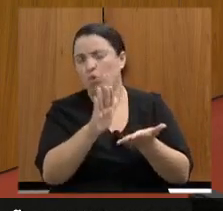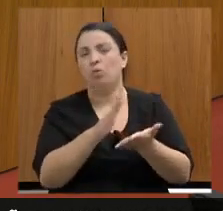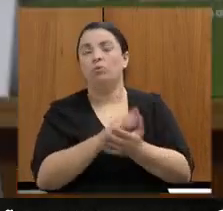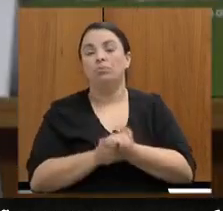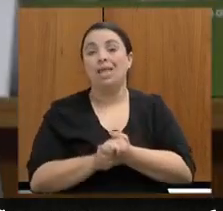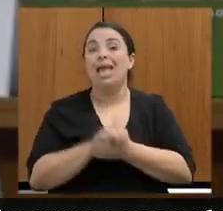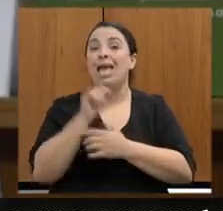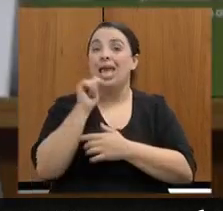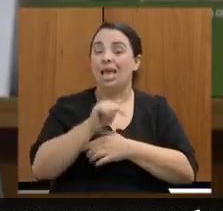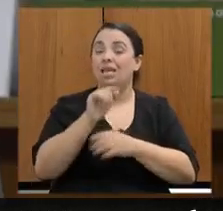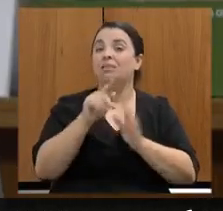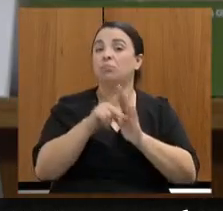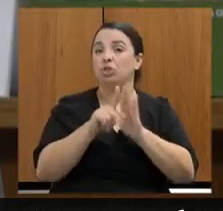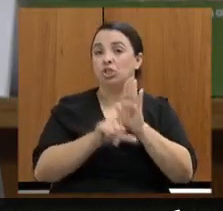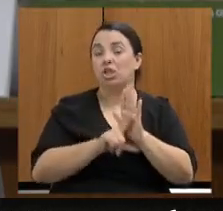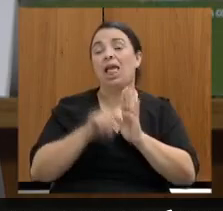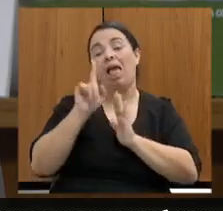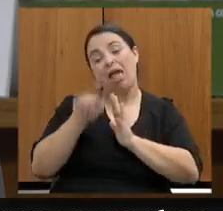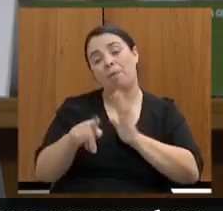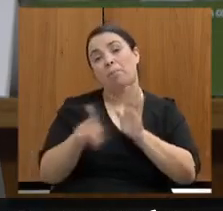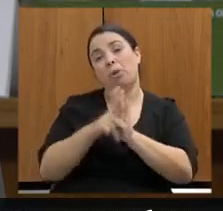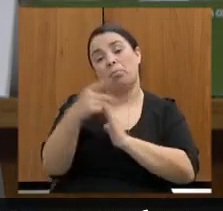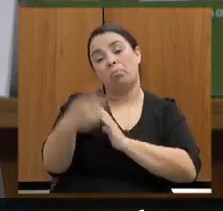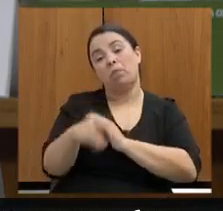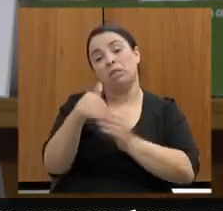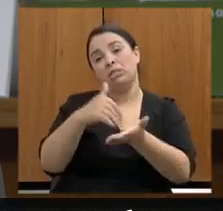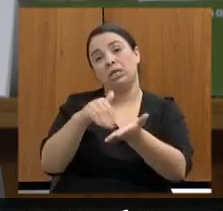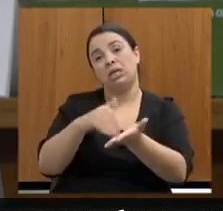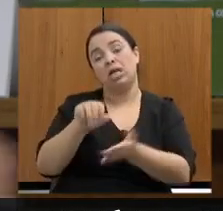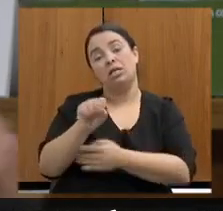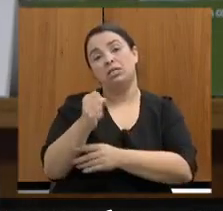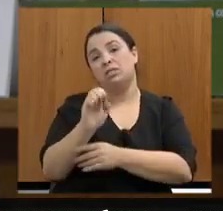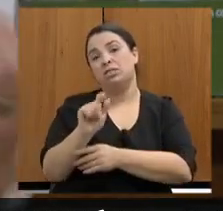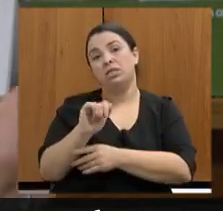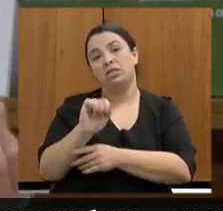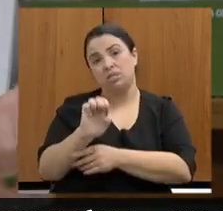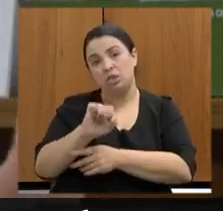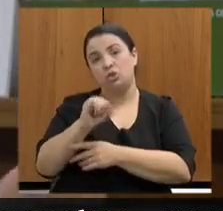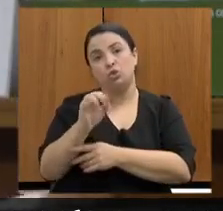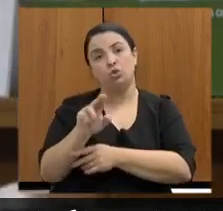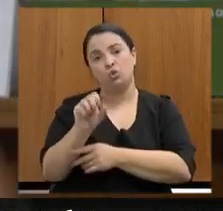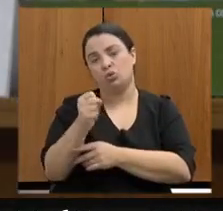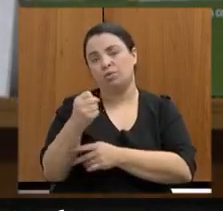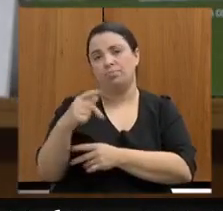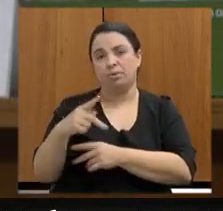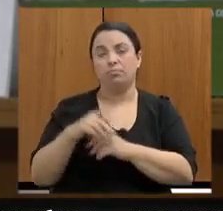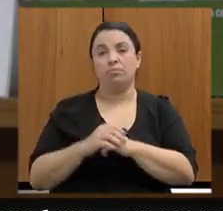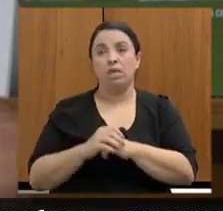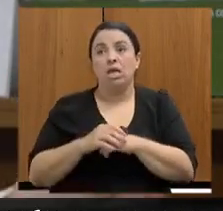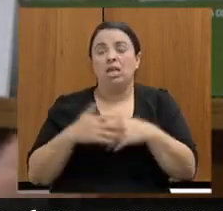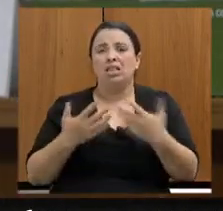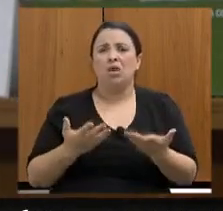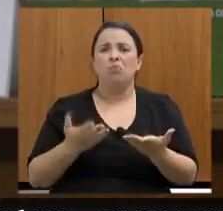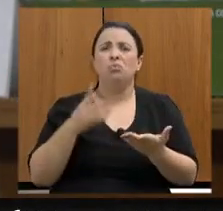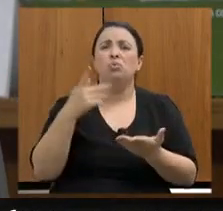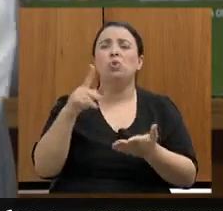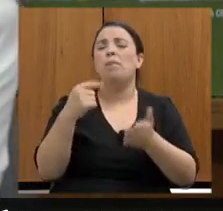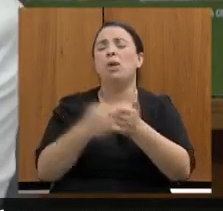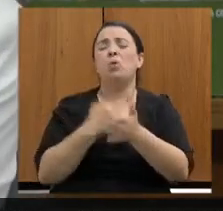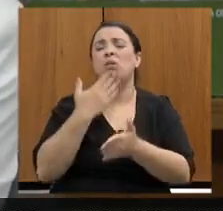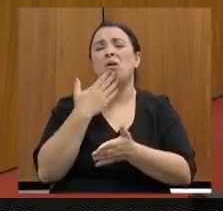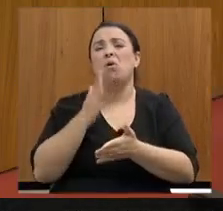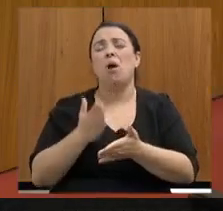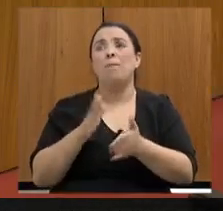respeito à Secretaria SEJUSP. Eu preciso entender um pouco melhor a pergunta da senhora, e aí podemos